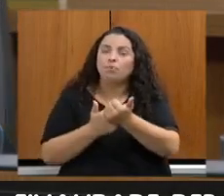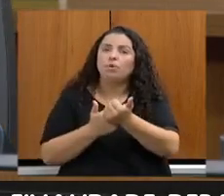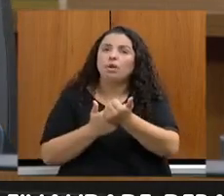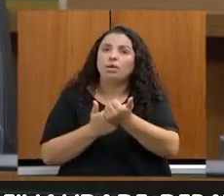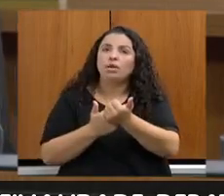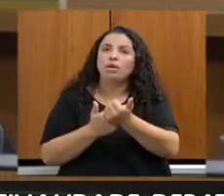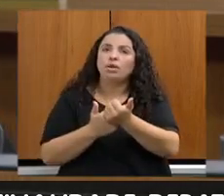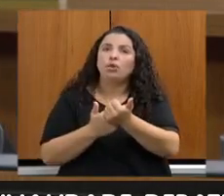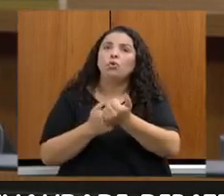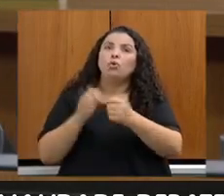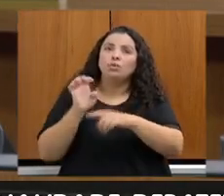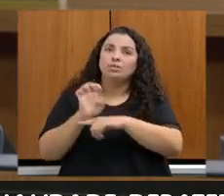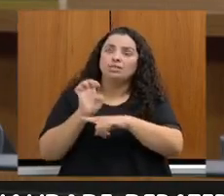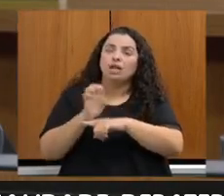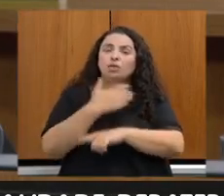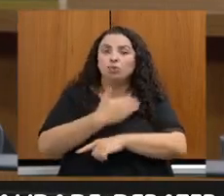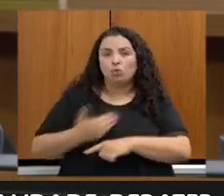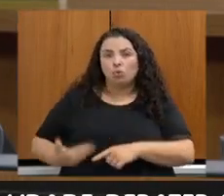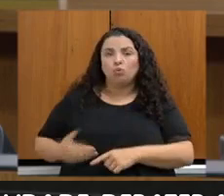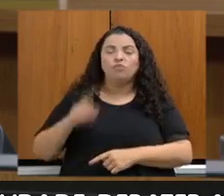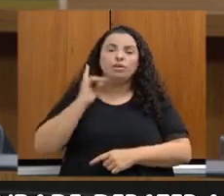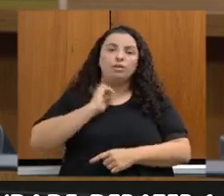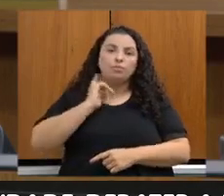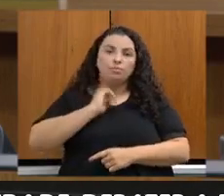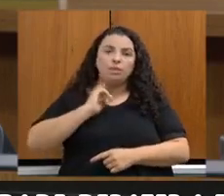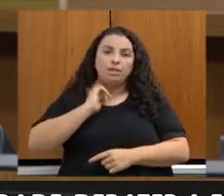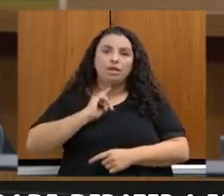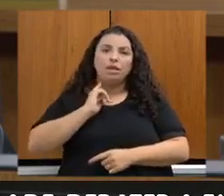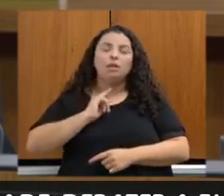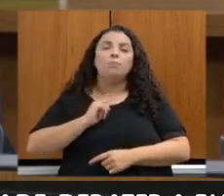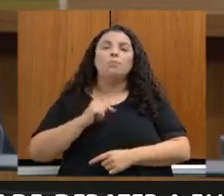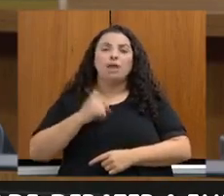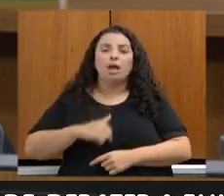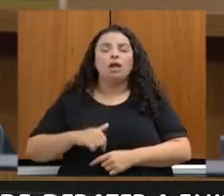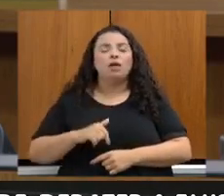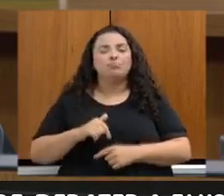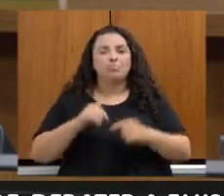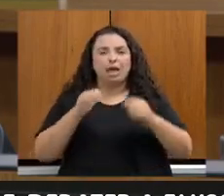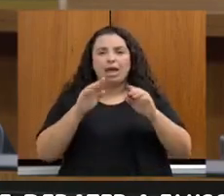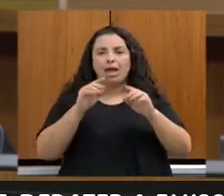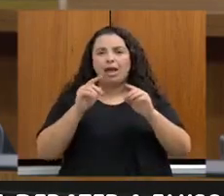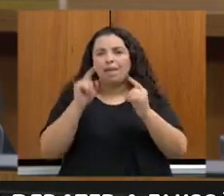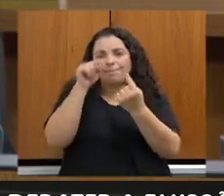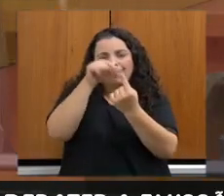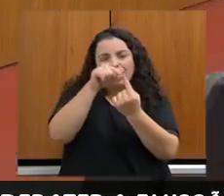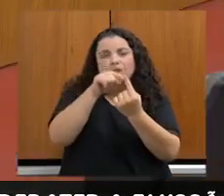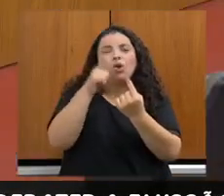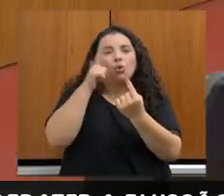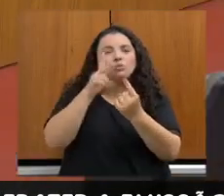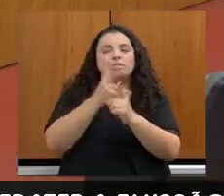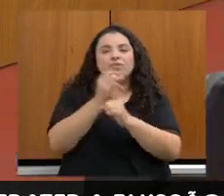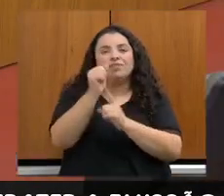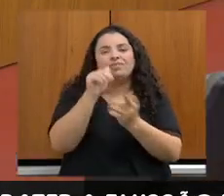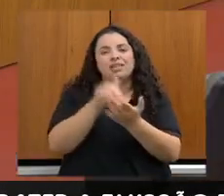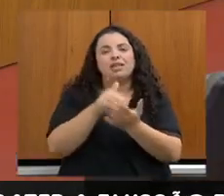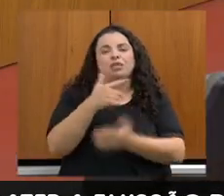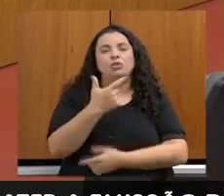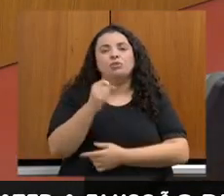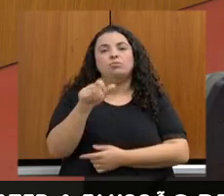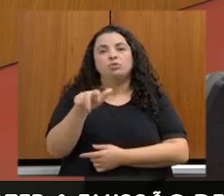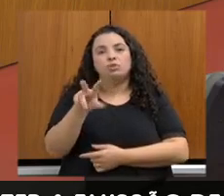o Estado e o governo de Minas em cumprimento dessa meta até 2050. Muito obrigado,